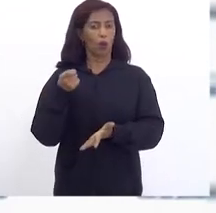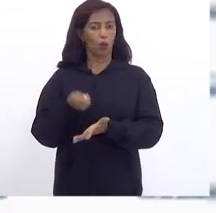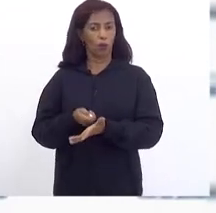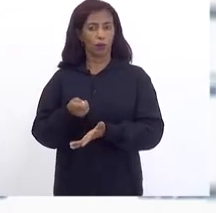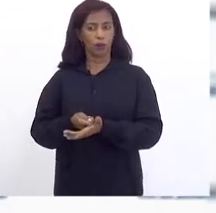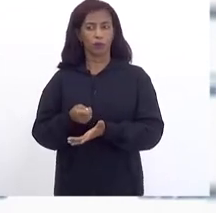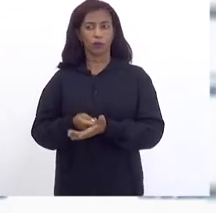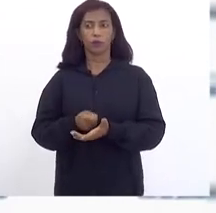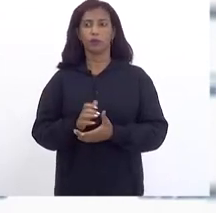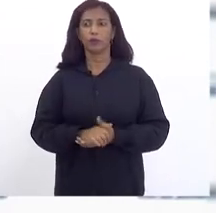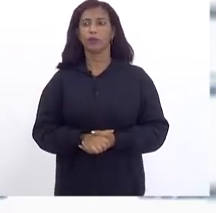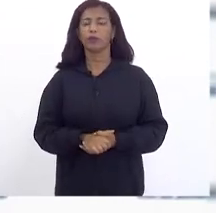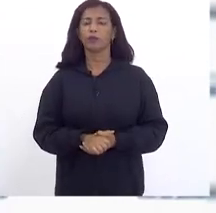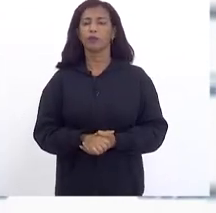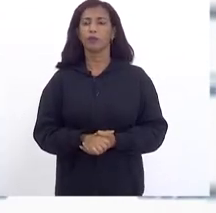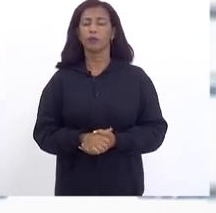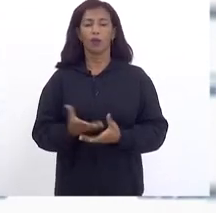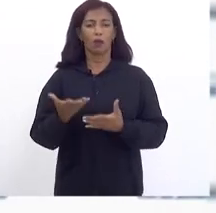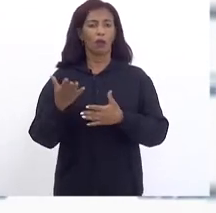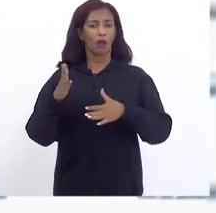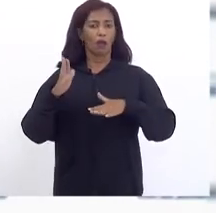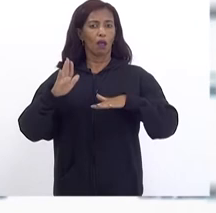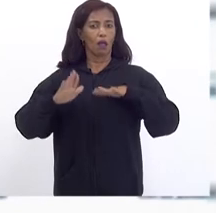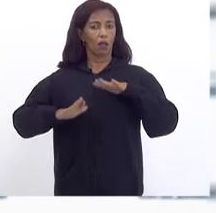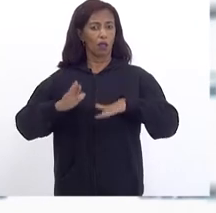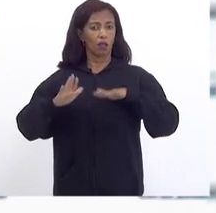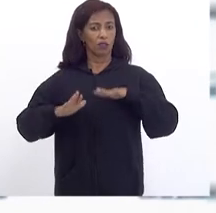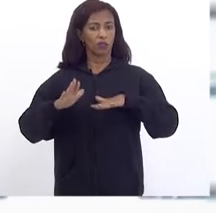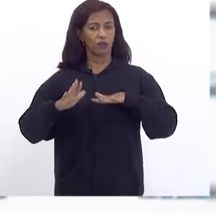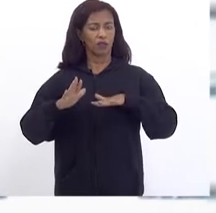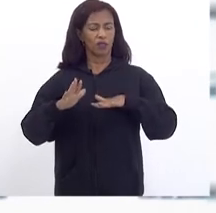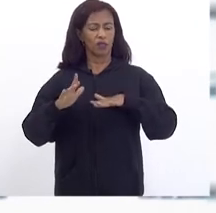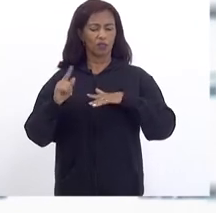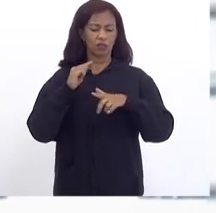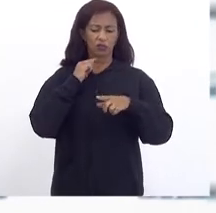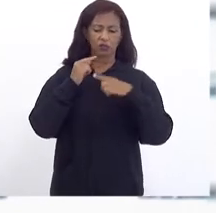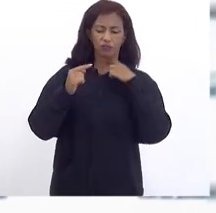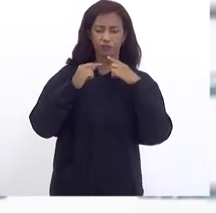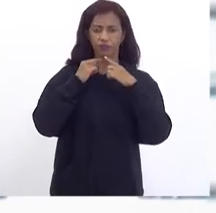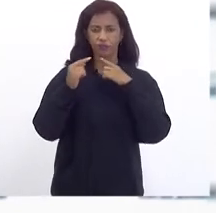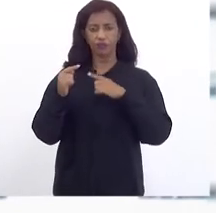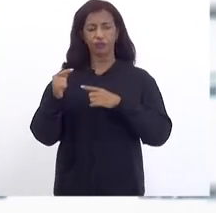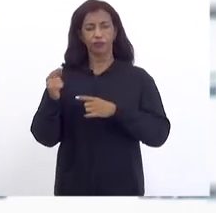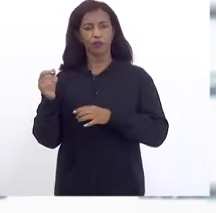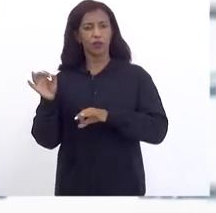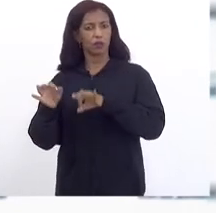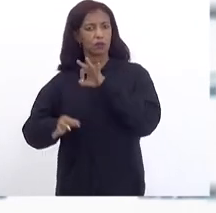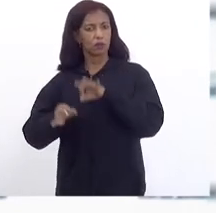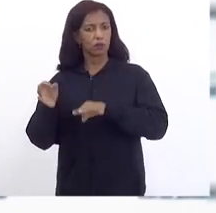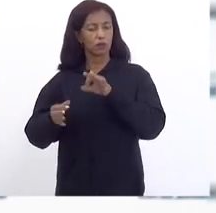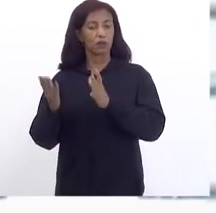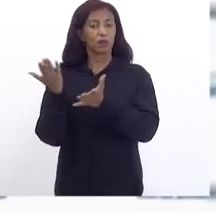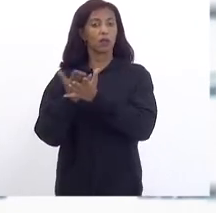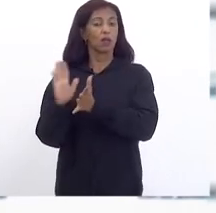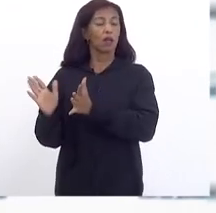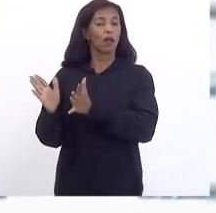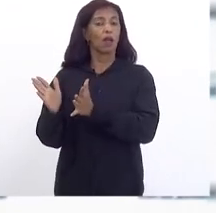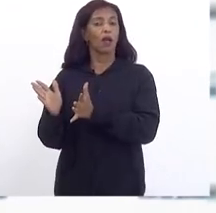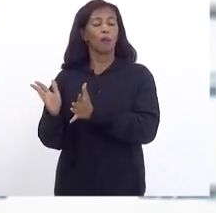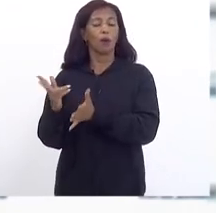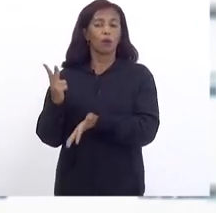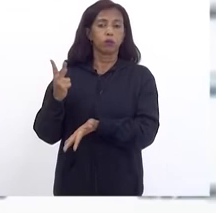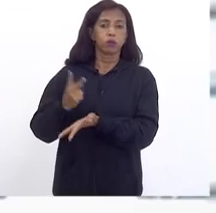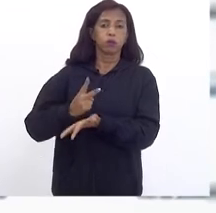Muitas Vezes Existem Decisões Judiciais Que acabam Permitindo A